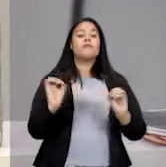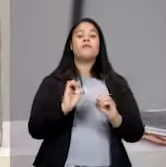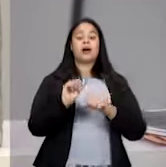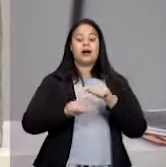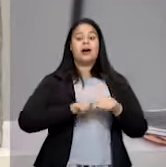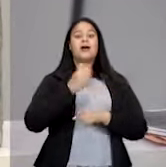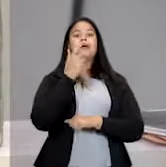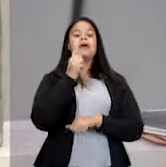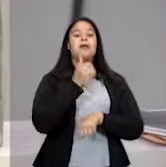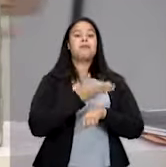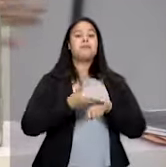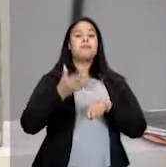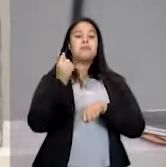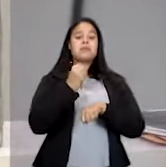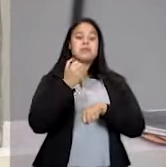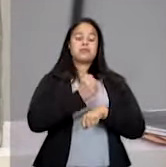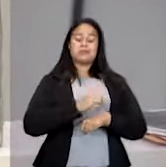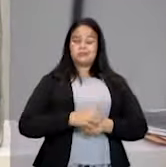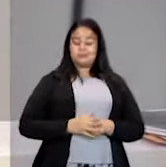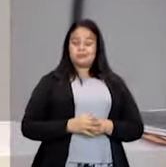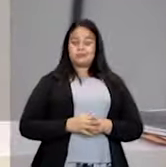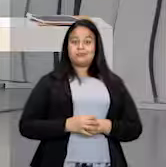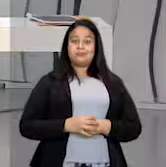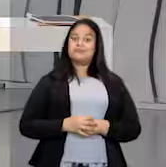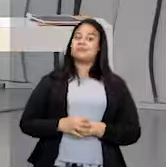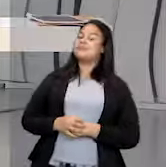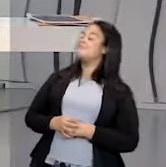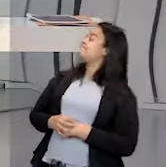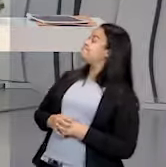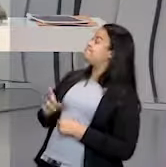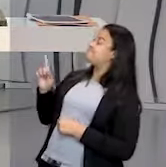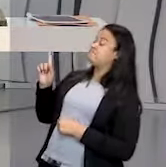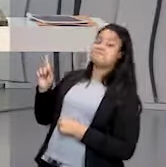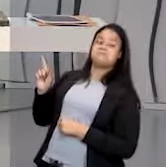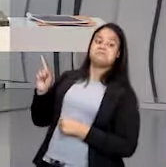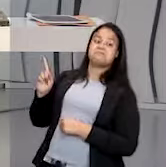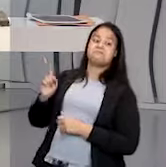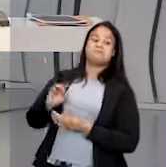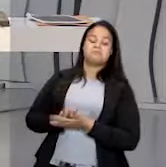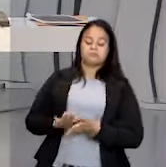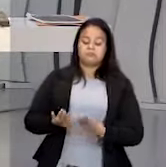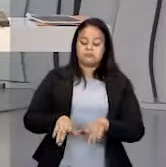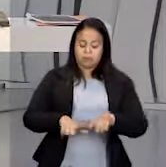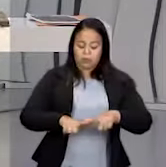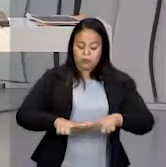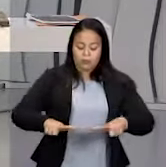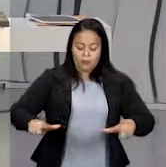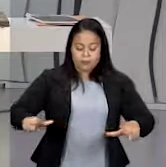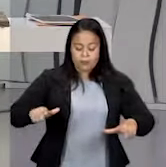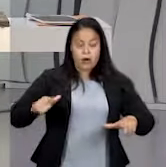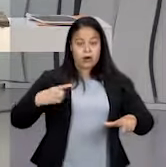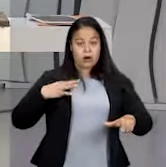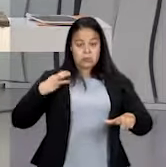Aí eu peguei isso aqui. Coloquei assim, ó. Em cima de uma camiseta branca.